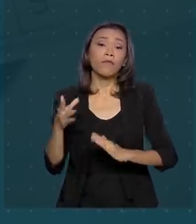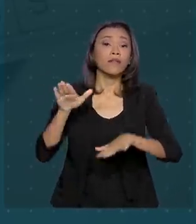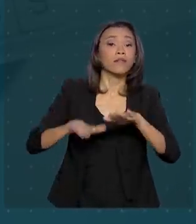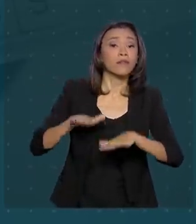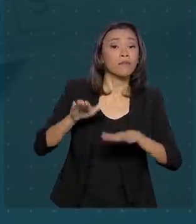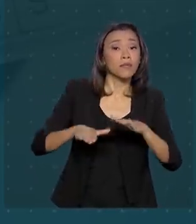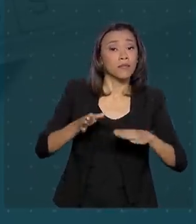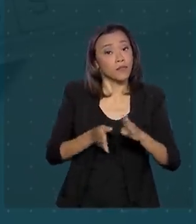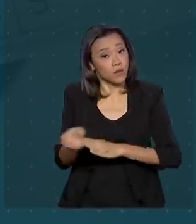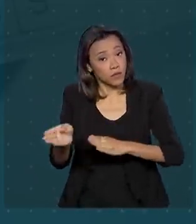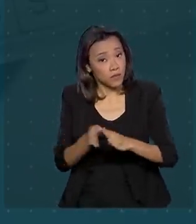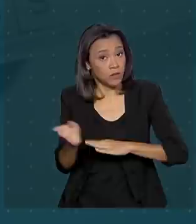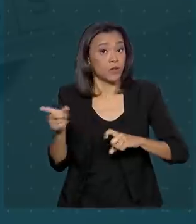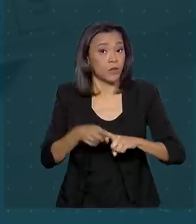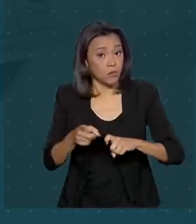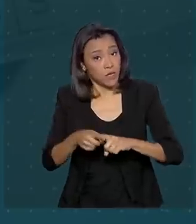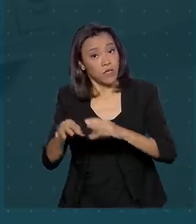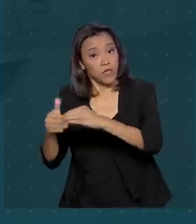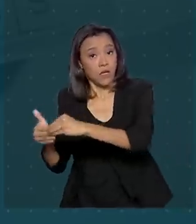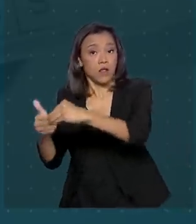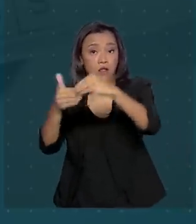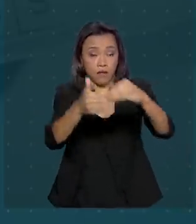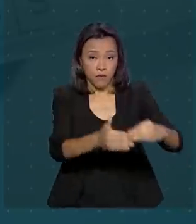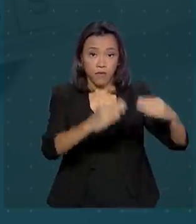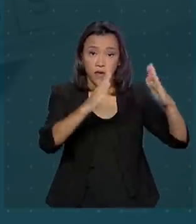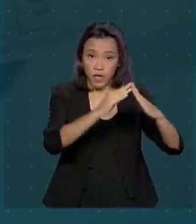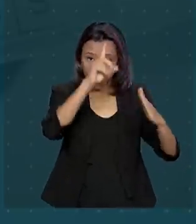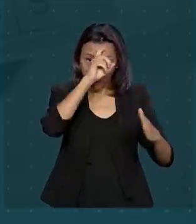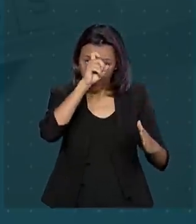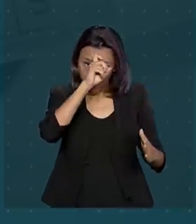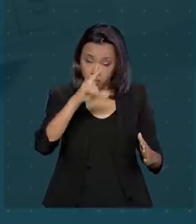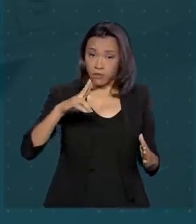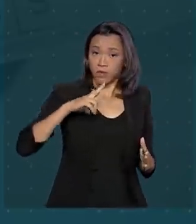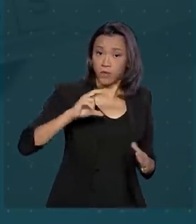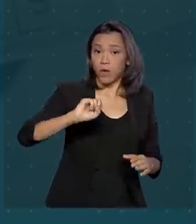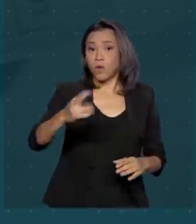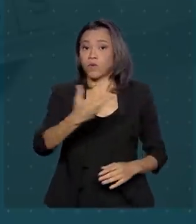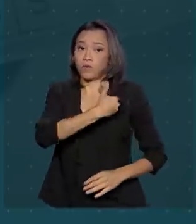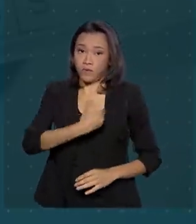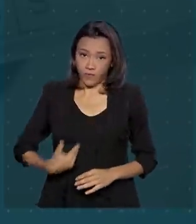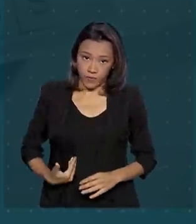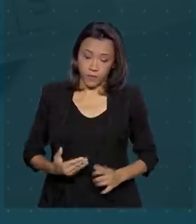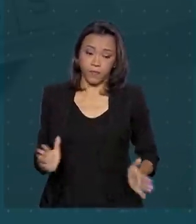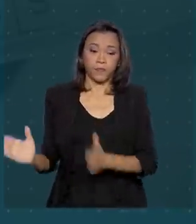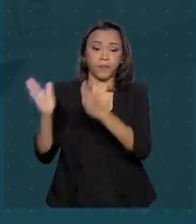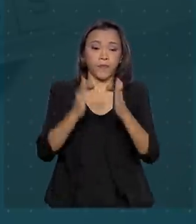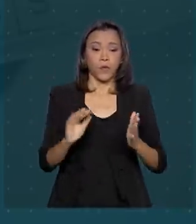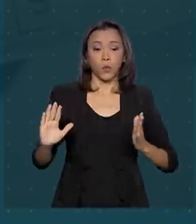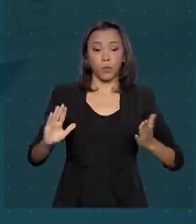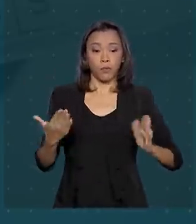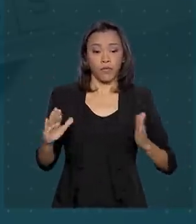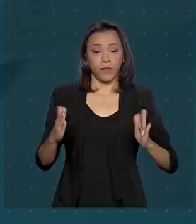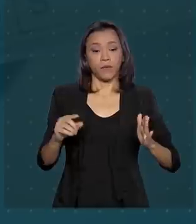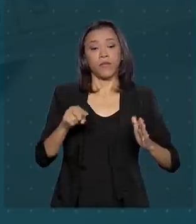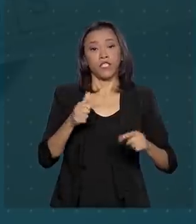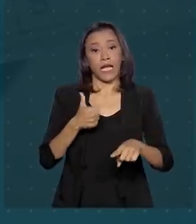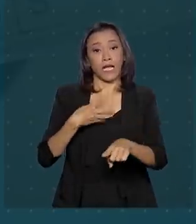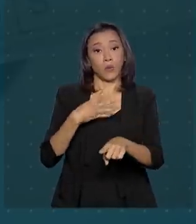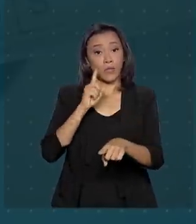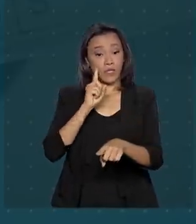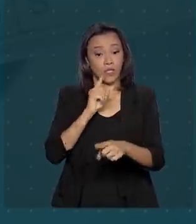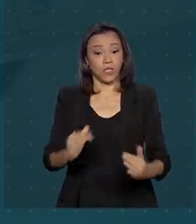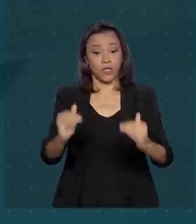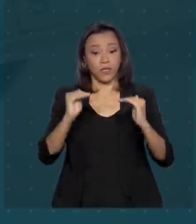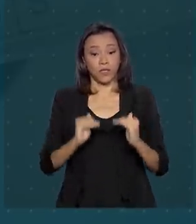recomendação médica, em hospitais públicos ou privados. O prazo de isolamento é de 14 dias e